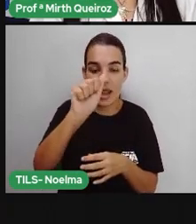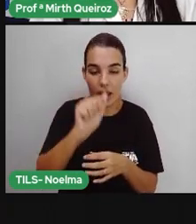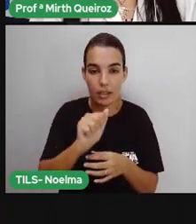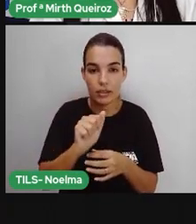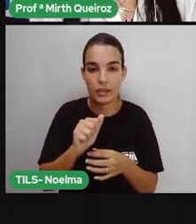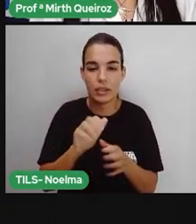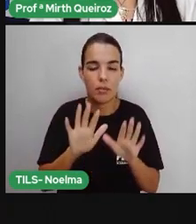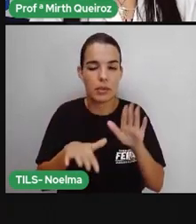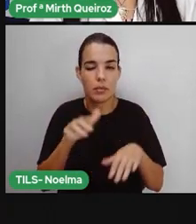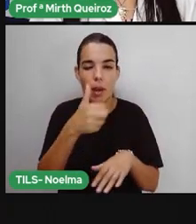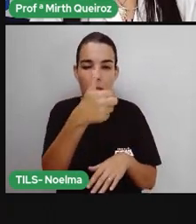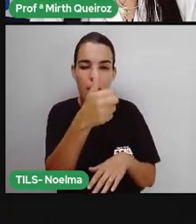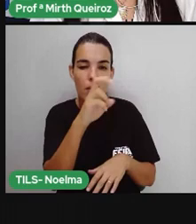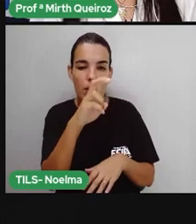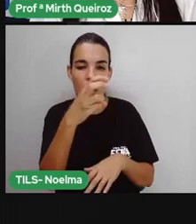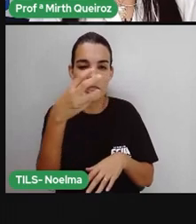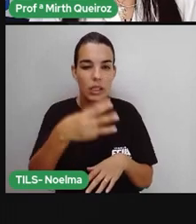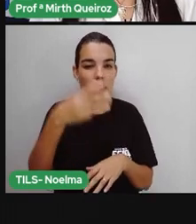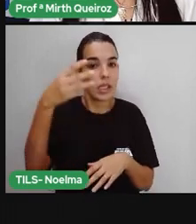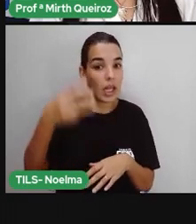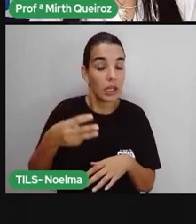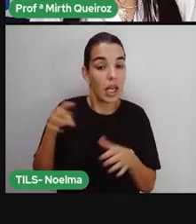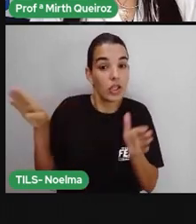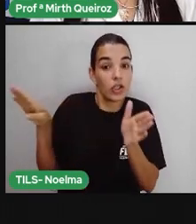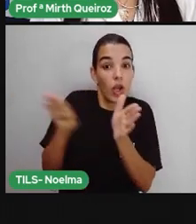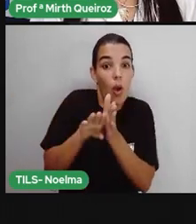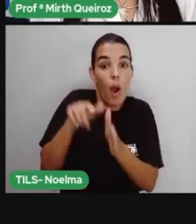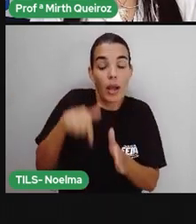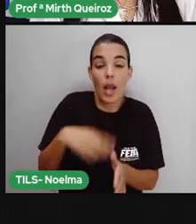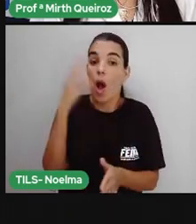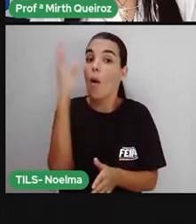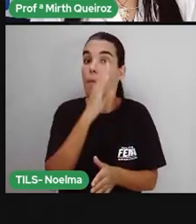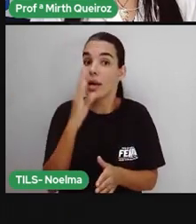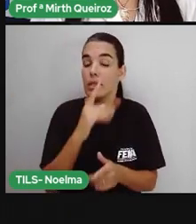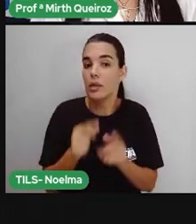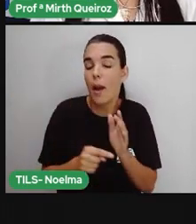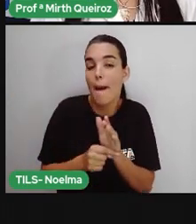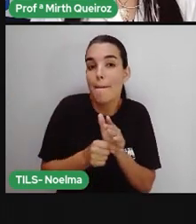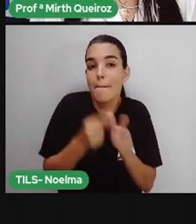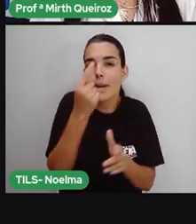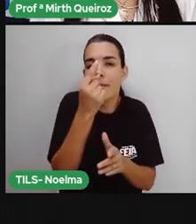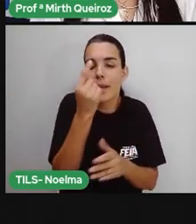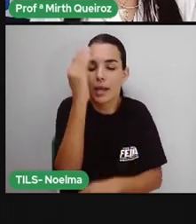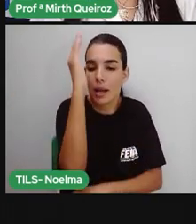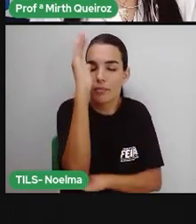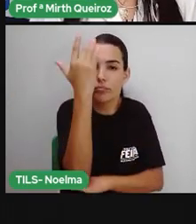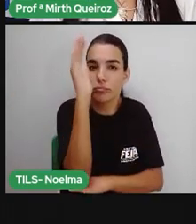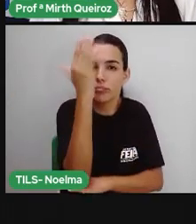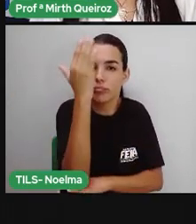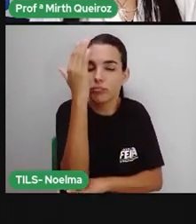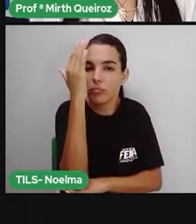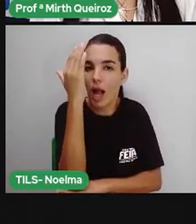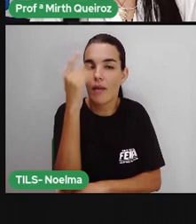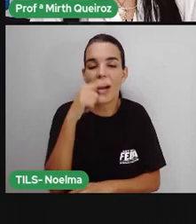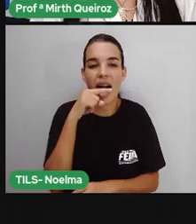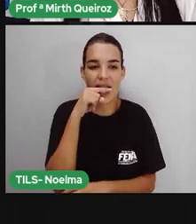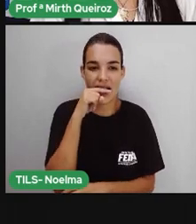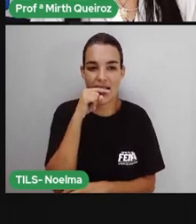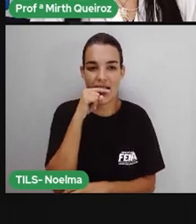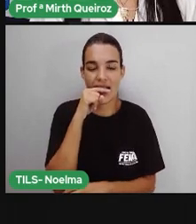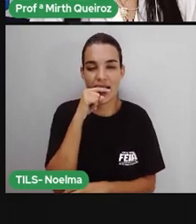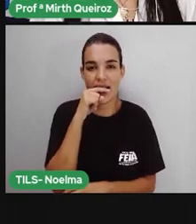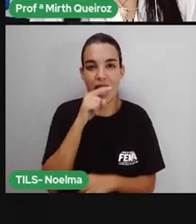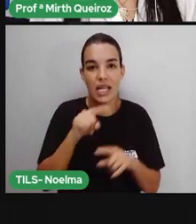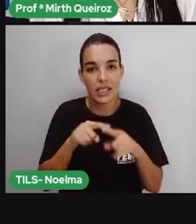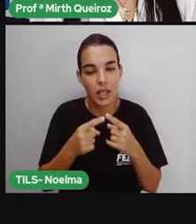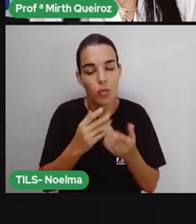1533, chega ao Brasil a primeira muda de cana-de-açúcar. E assim, inicia